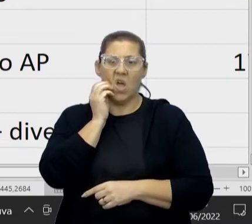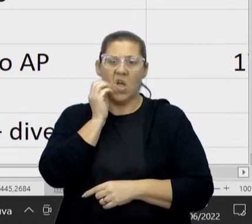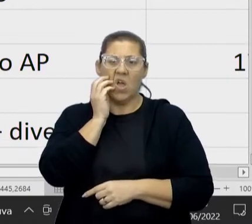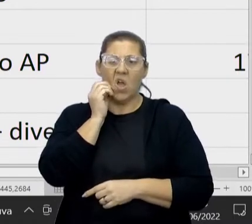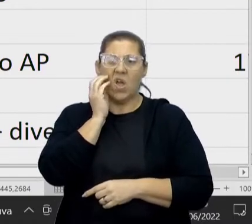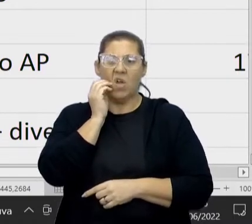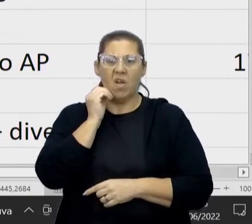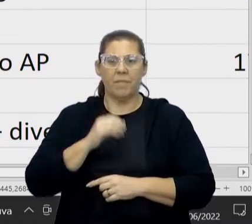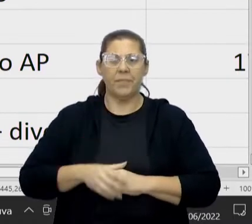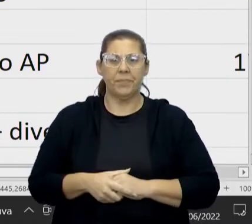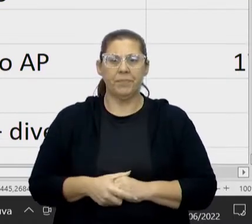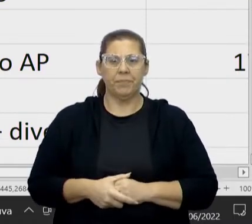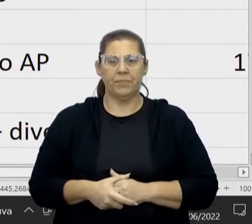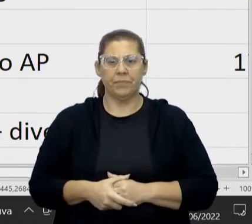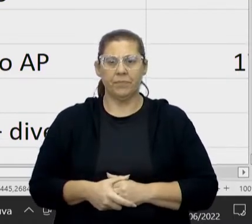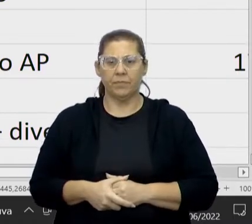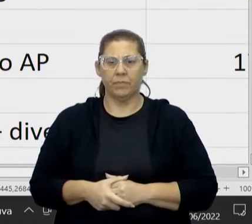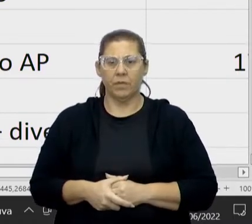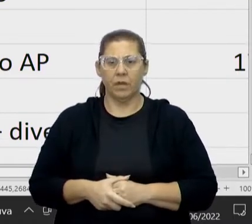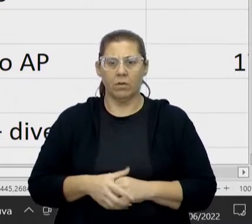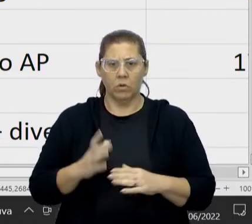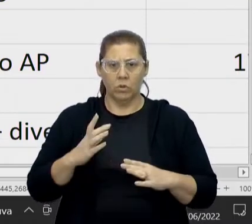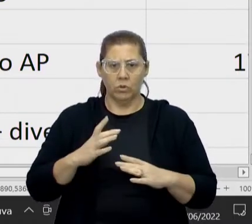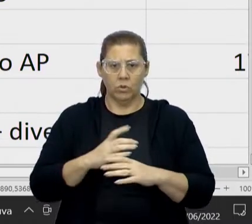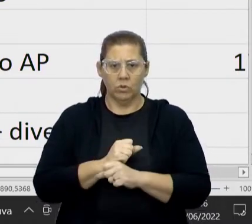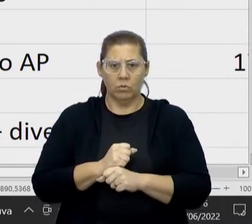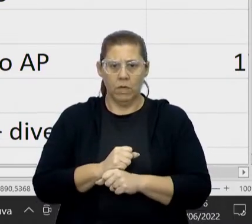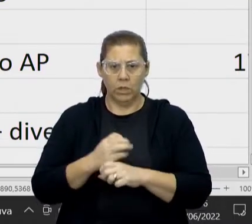Vamos pegar aqui a somatória.